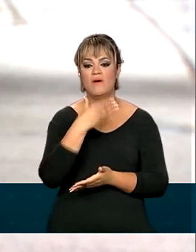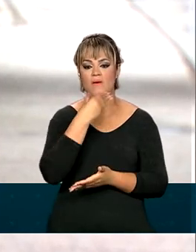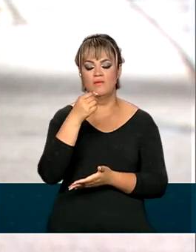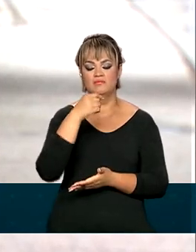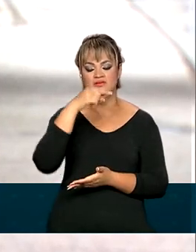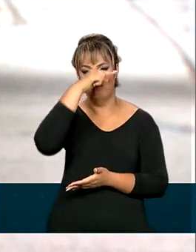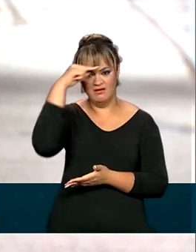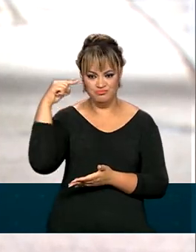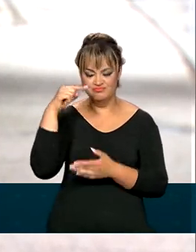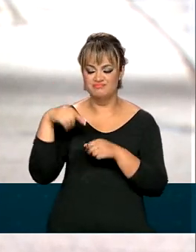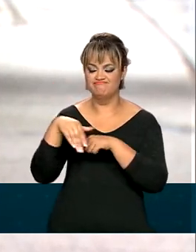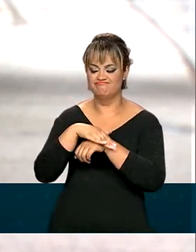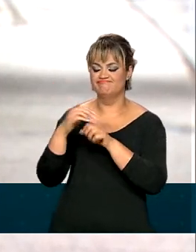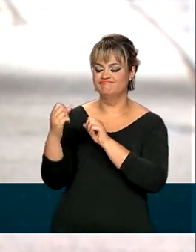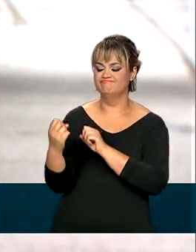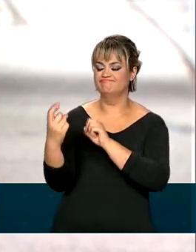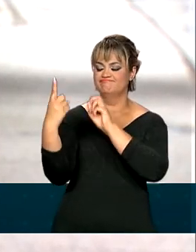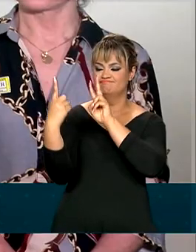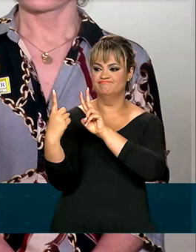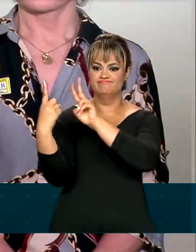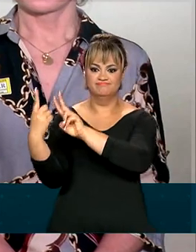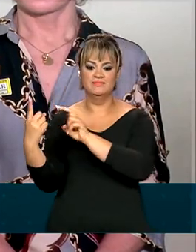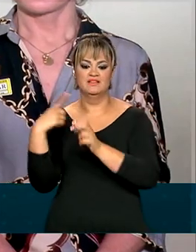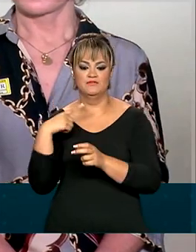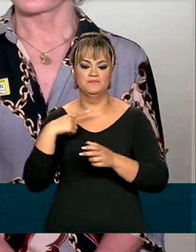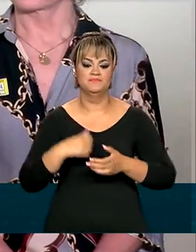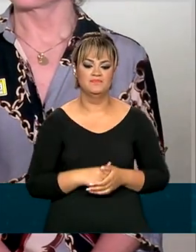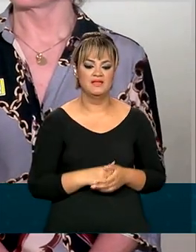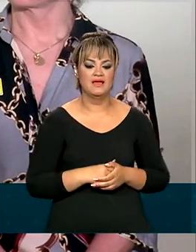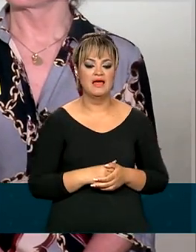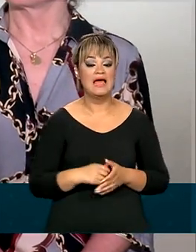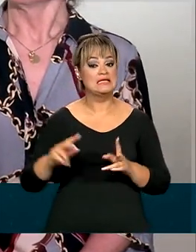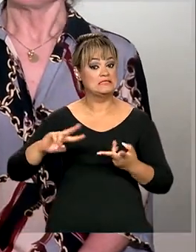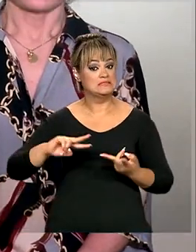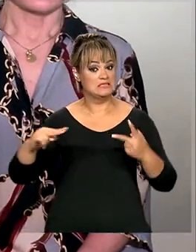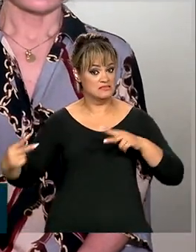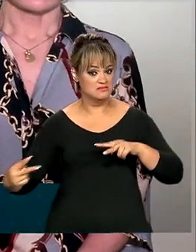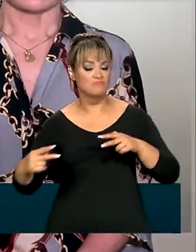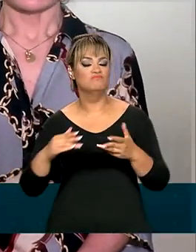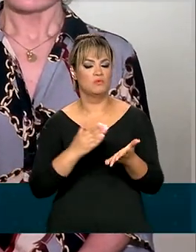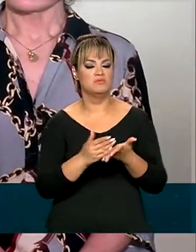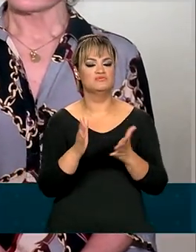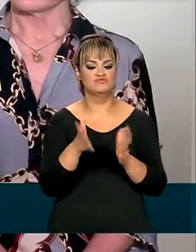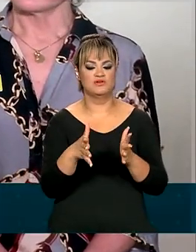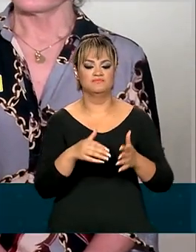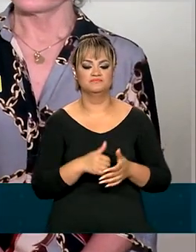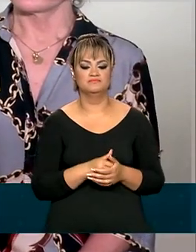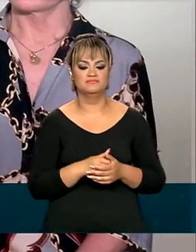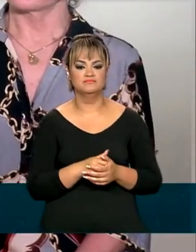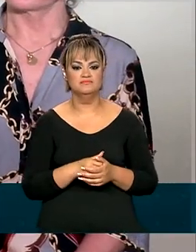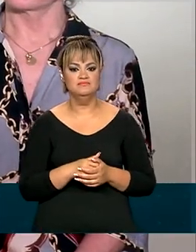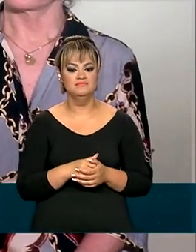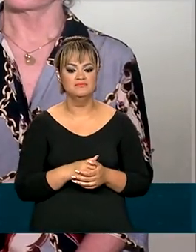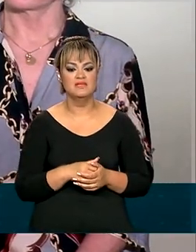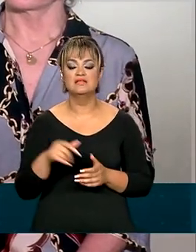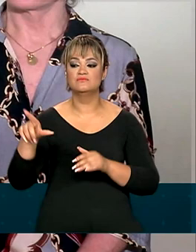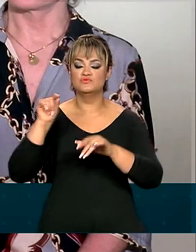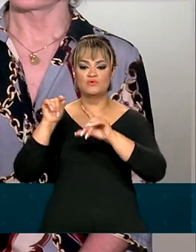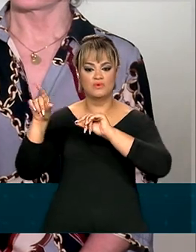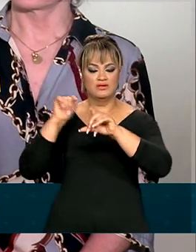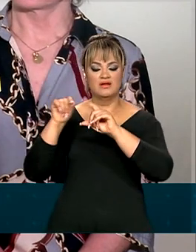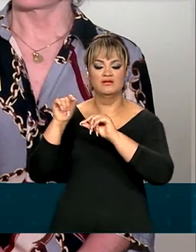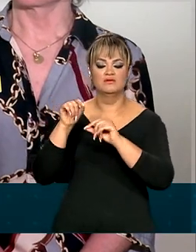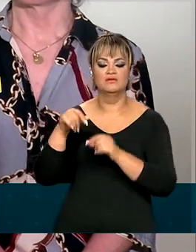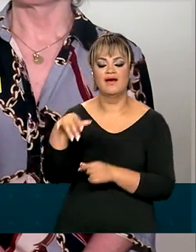Ramos, além de assessores. A transição já começou, eles estão designando